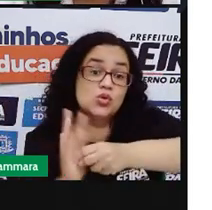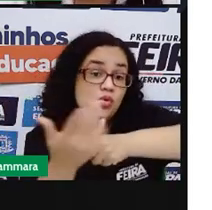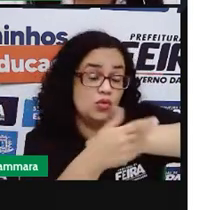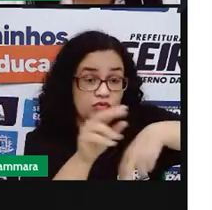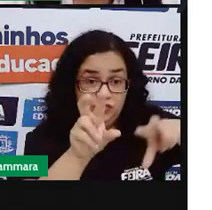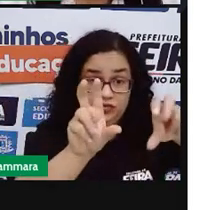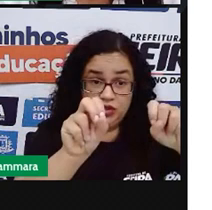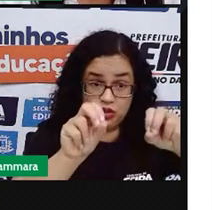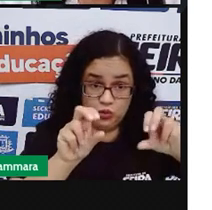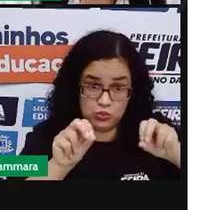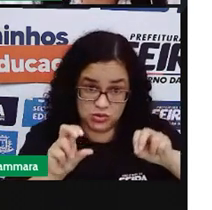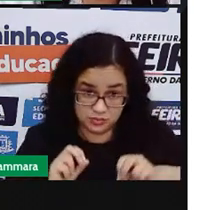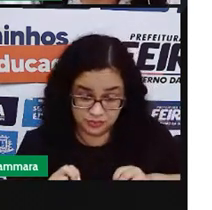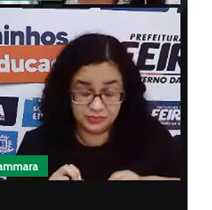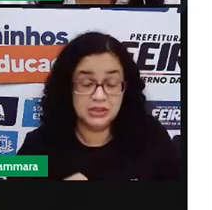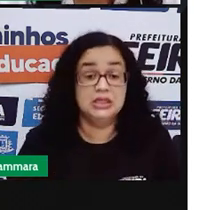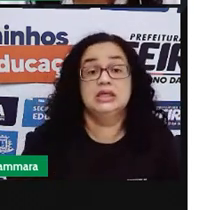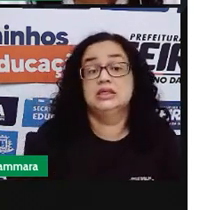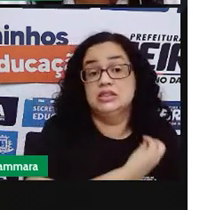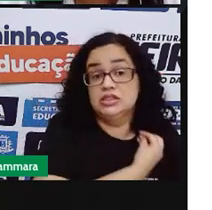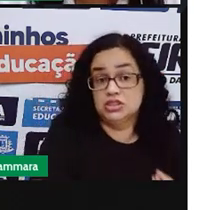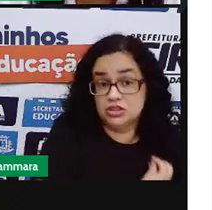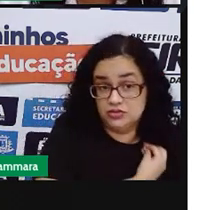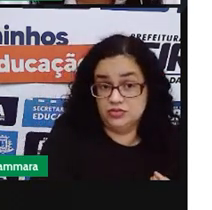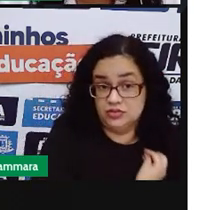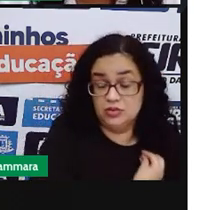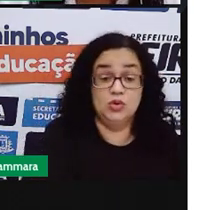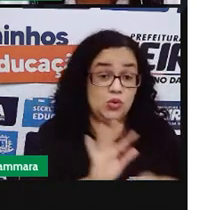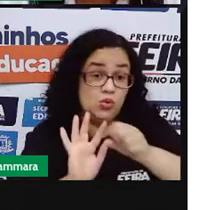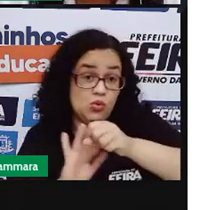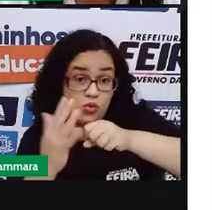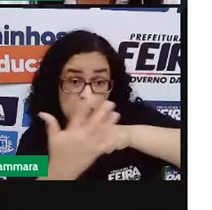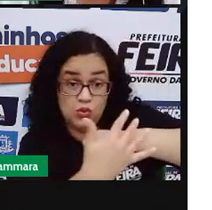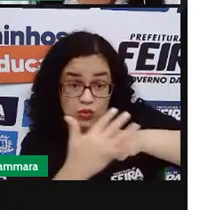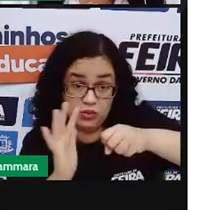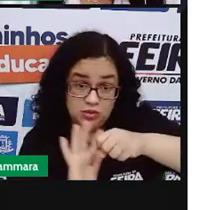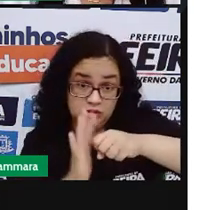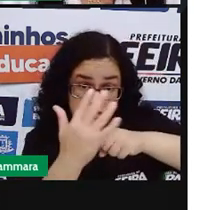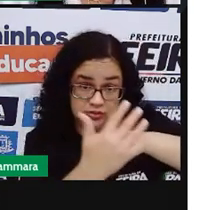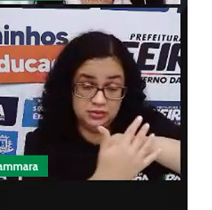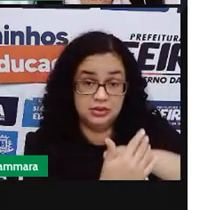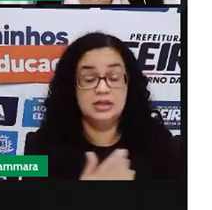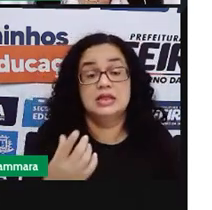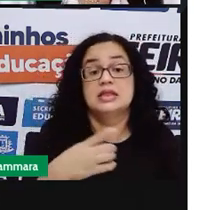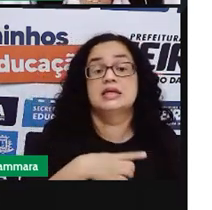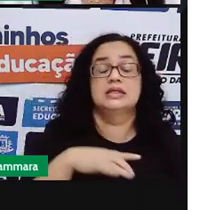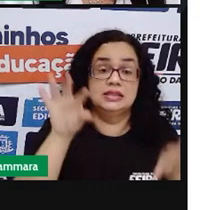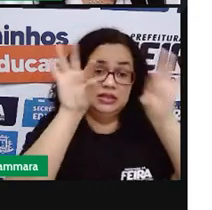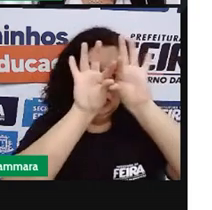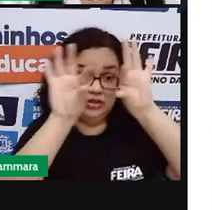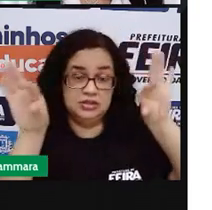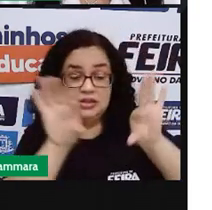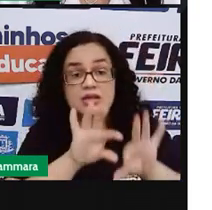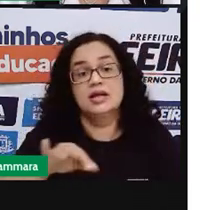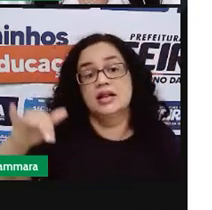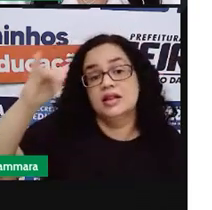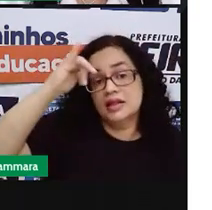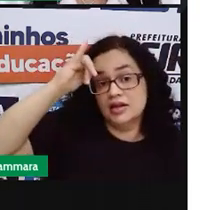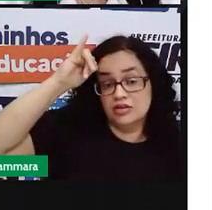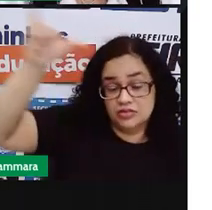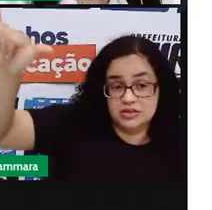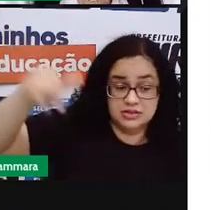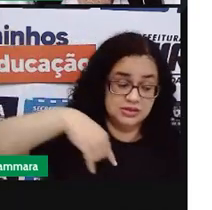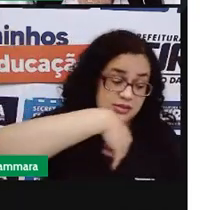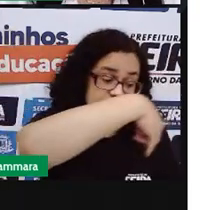vírus, que nós estamos vivenciando com eles, né? O coronavírus. E tem a frase. Evite sair de